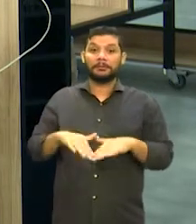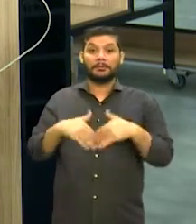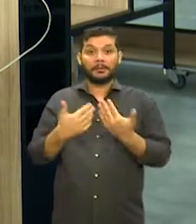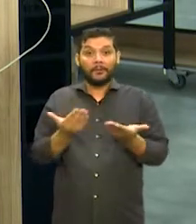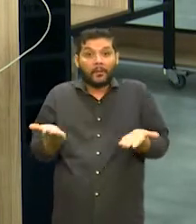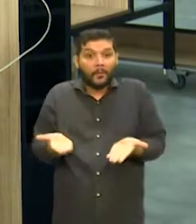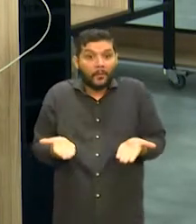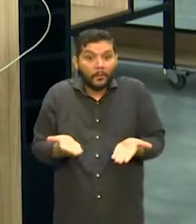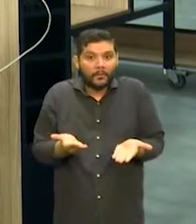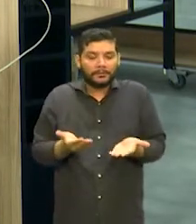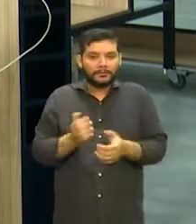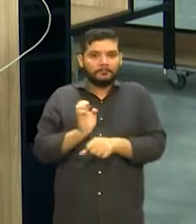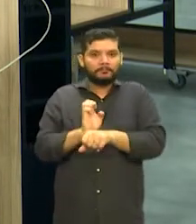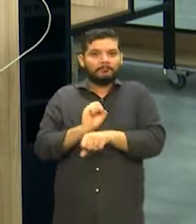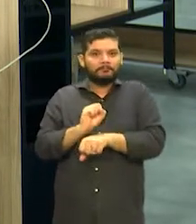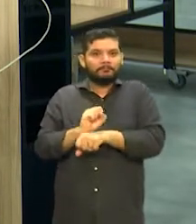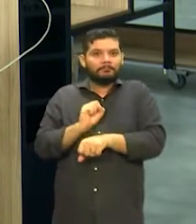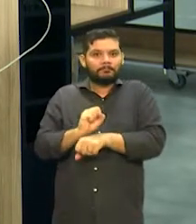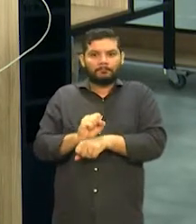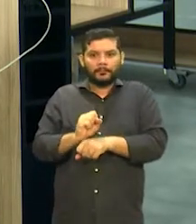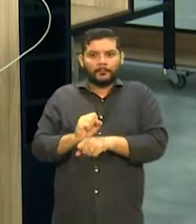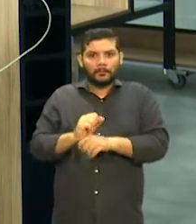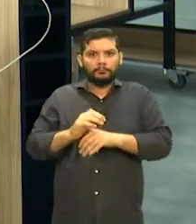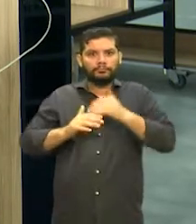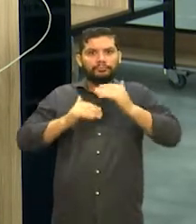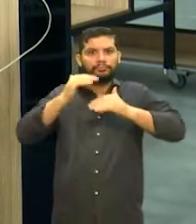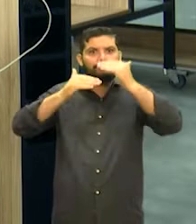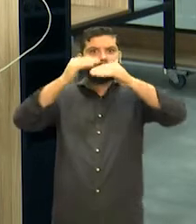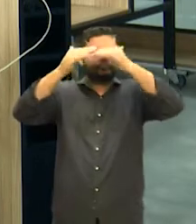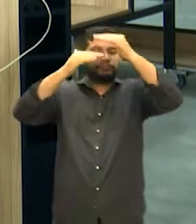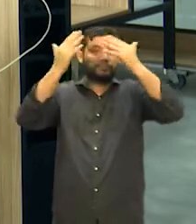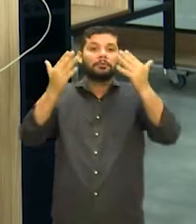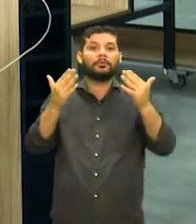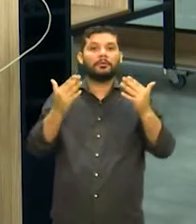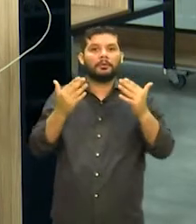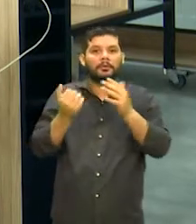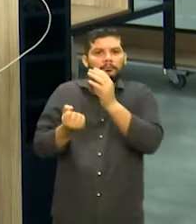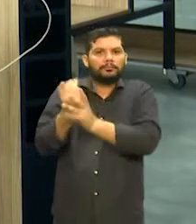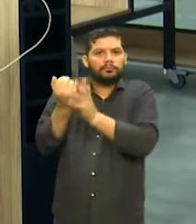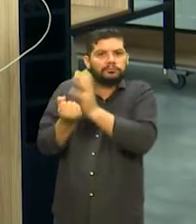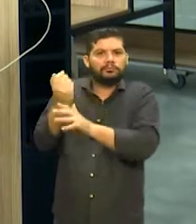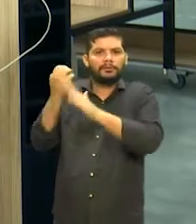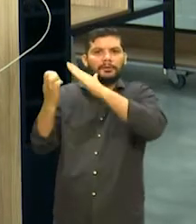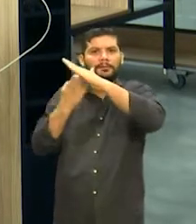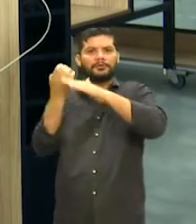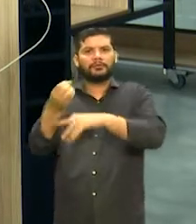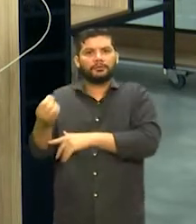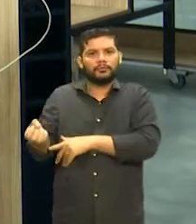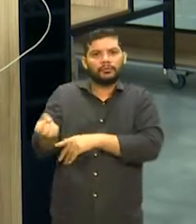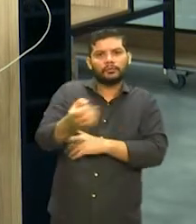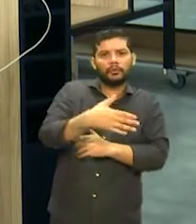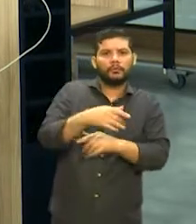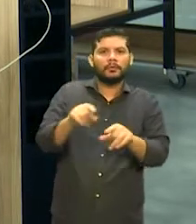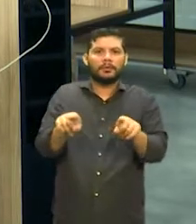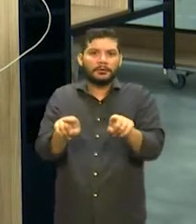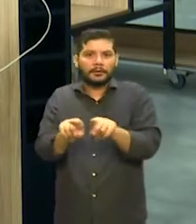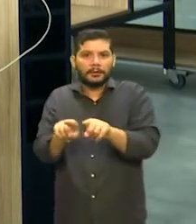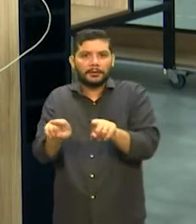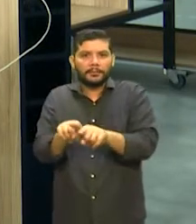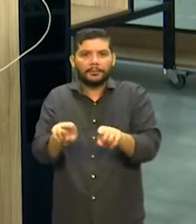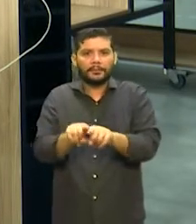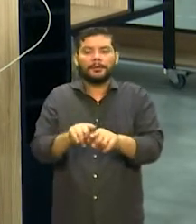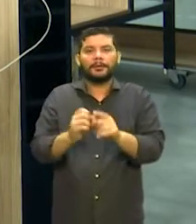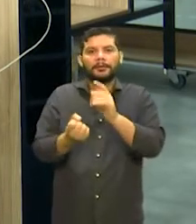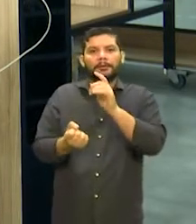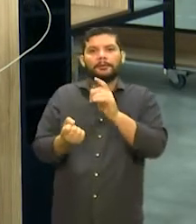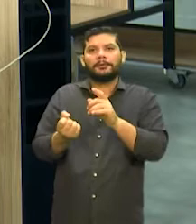é que ele continue crescendo, tanto com relação à abertura de novos negócios, como também com relação à abertura de novos postos de